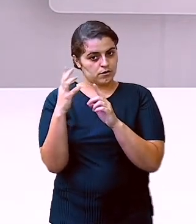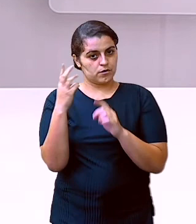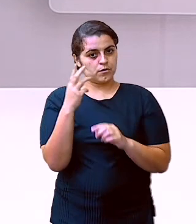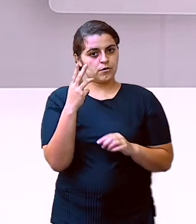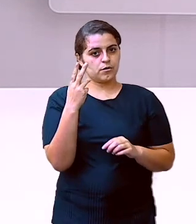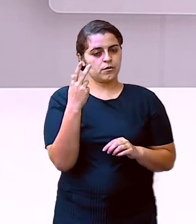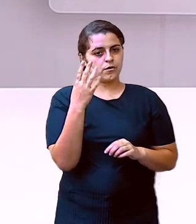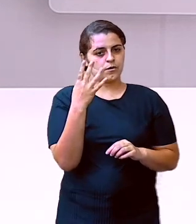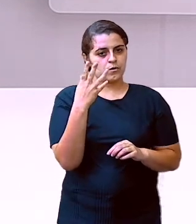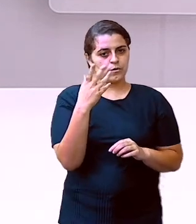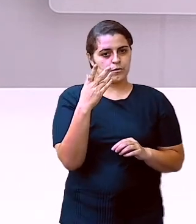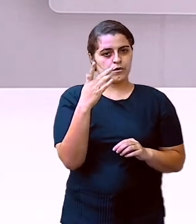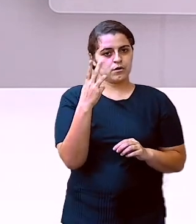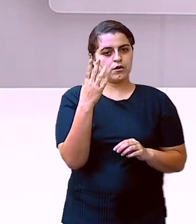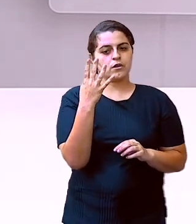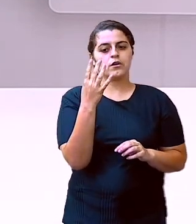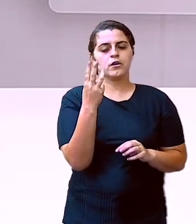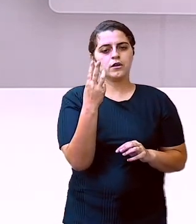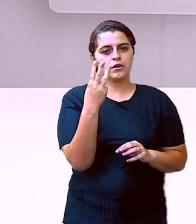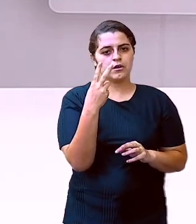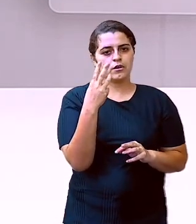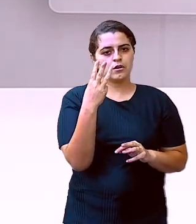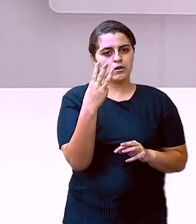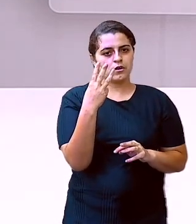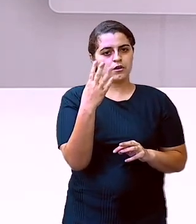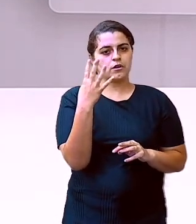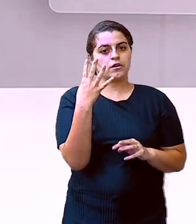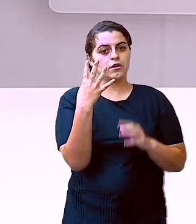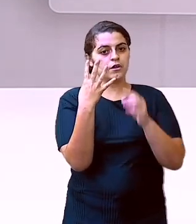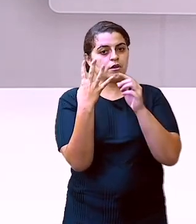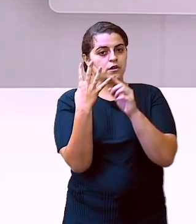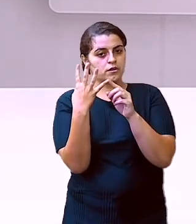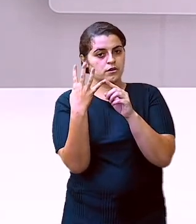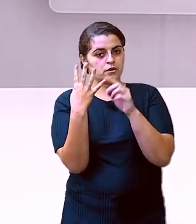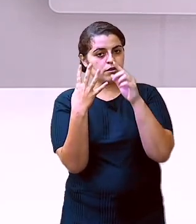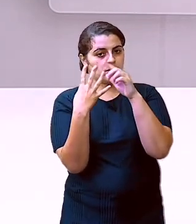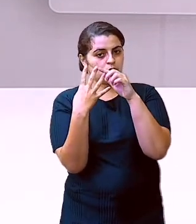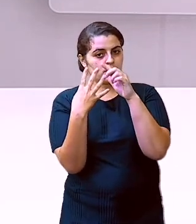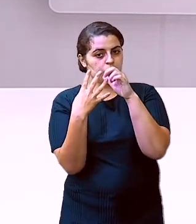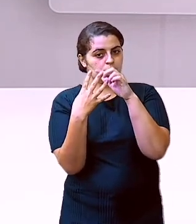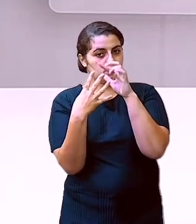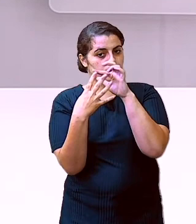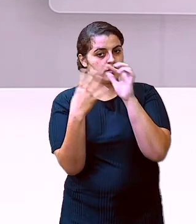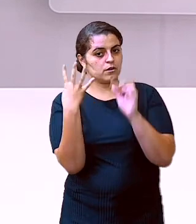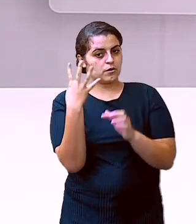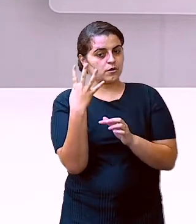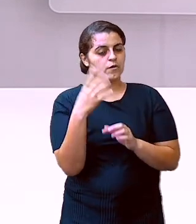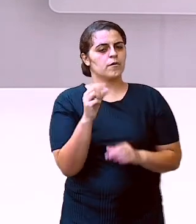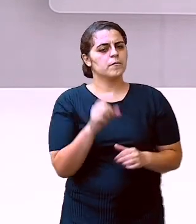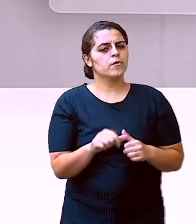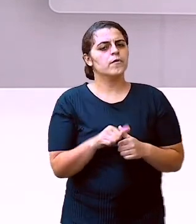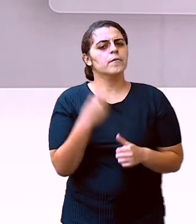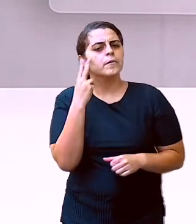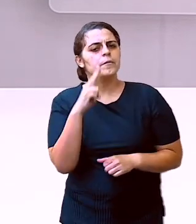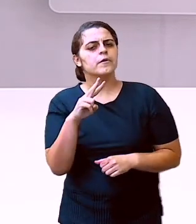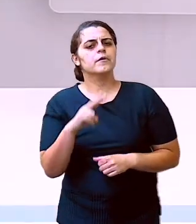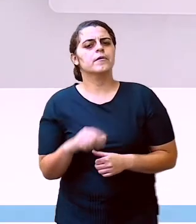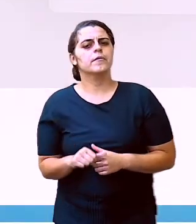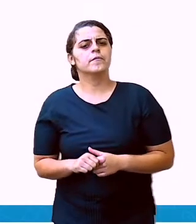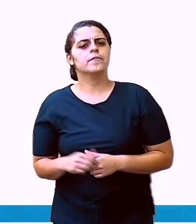-re-tena. Vamos ver a primeira opção.